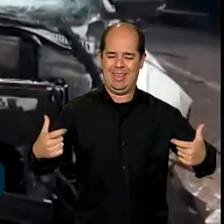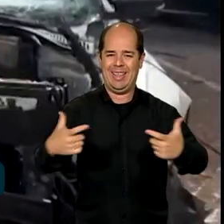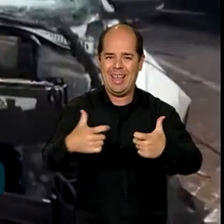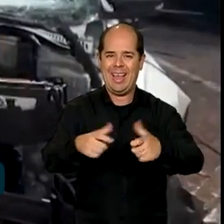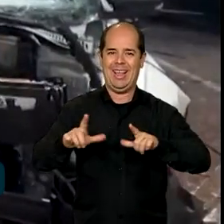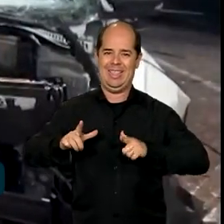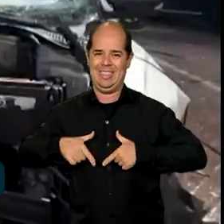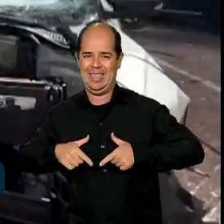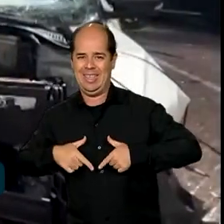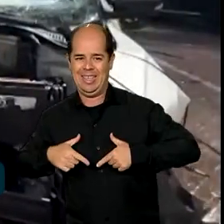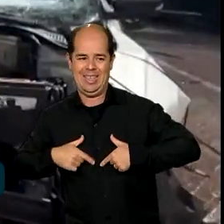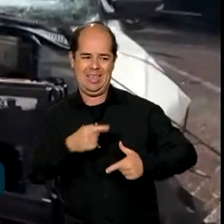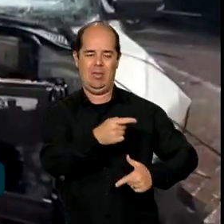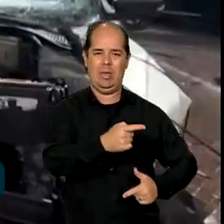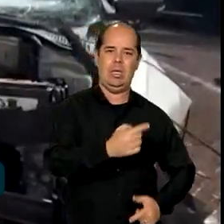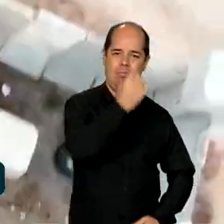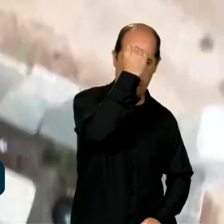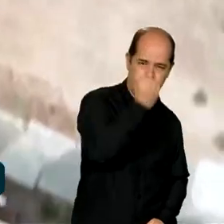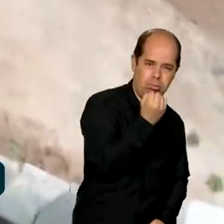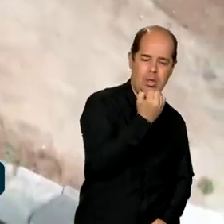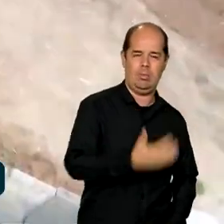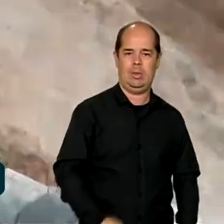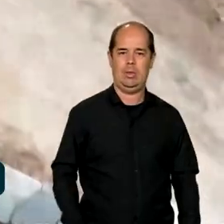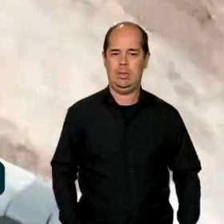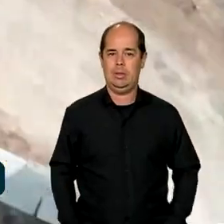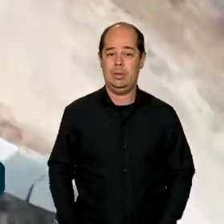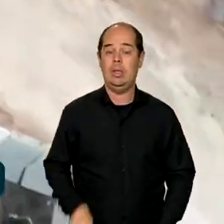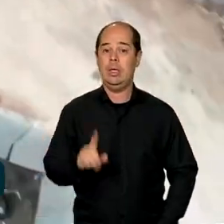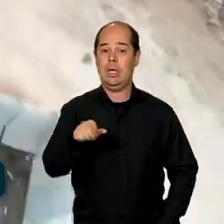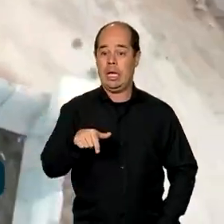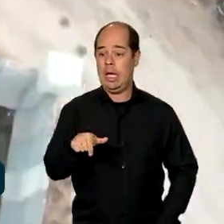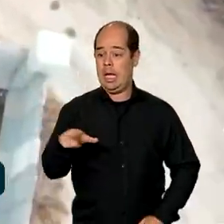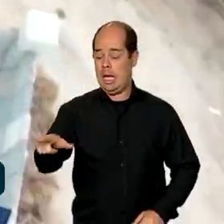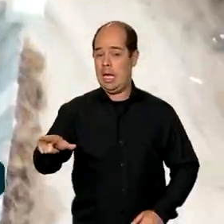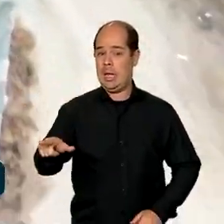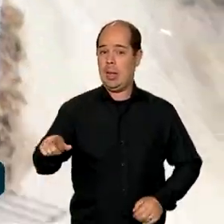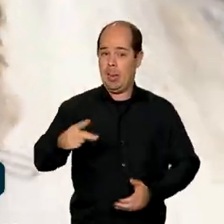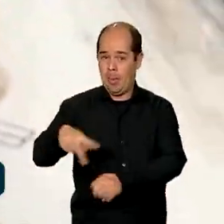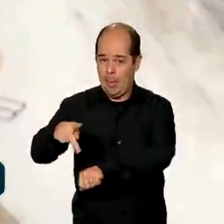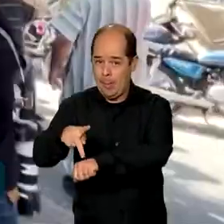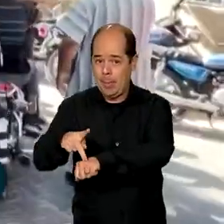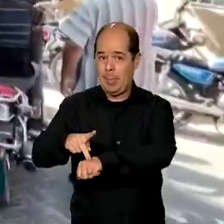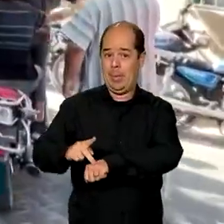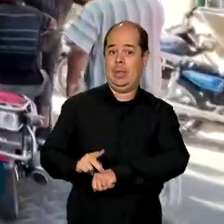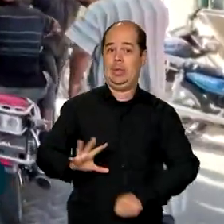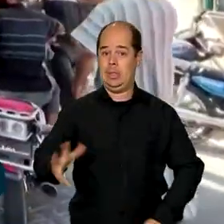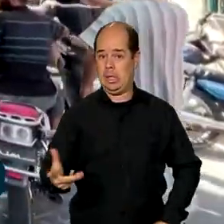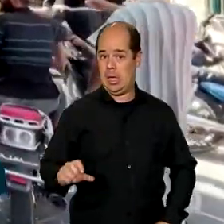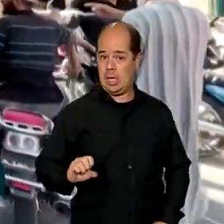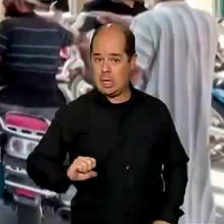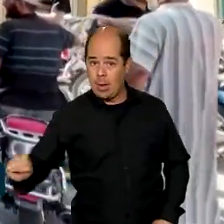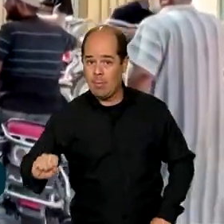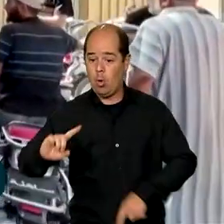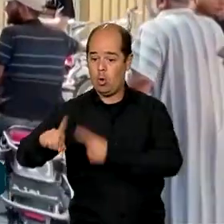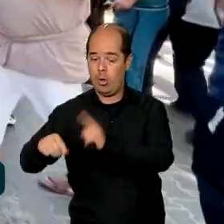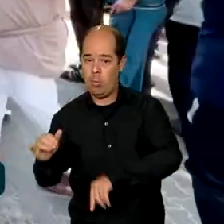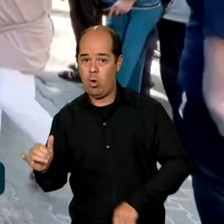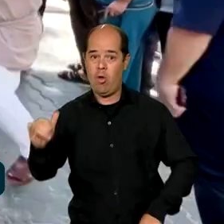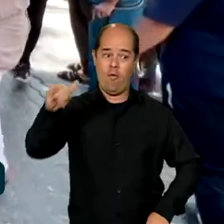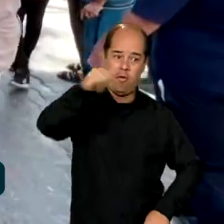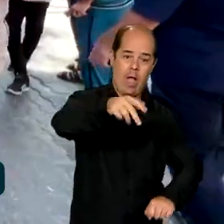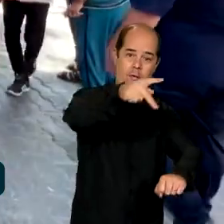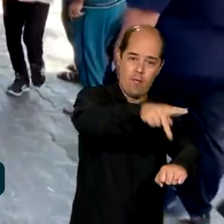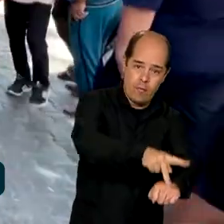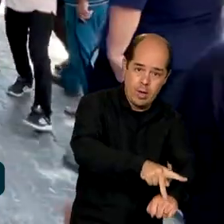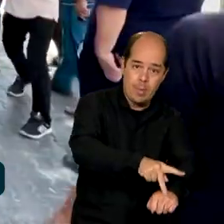Hamas. O chanceler cumpria a agenda oficial no Camboja e de lá seguiria para as Filipinas, mas adiou a